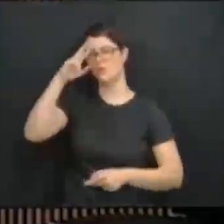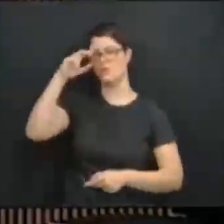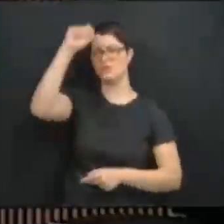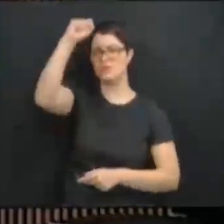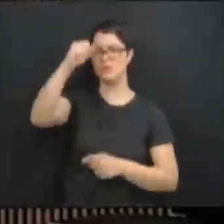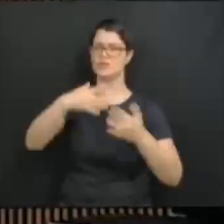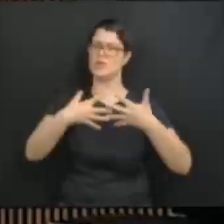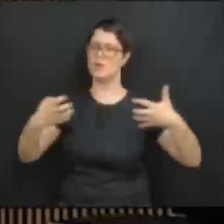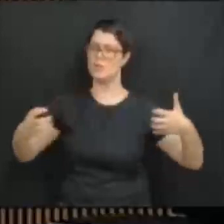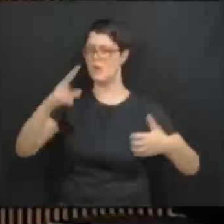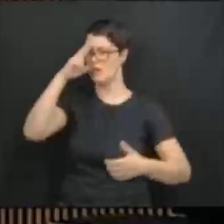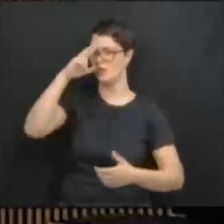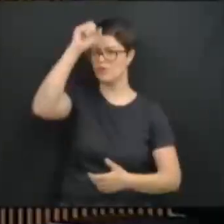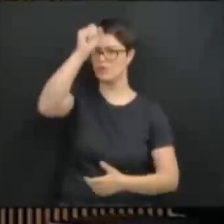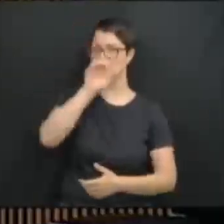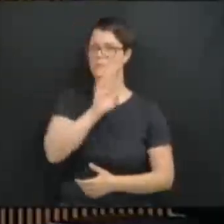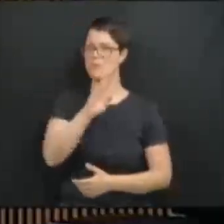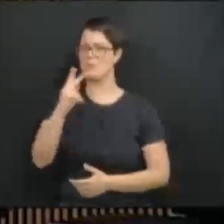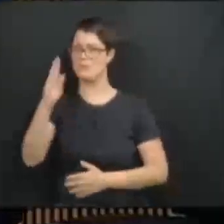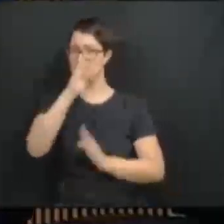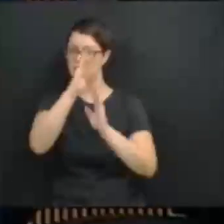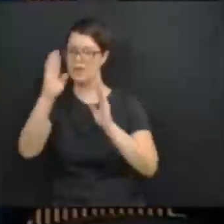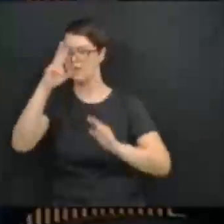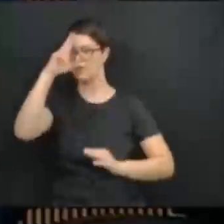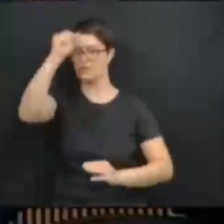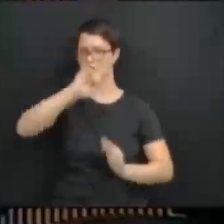Biblioteca Pública, viva o Colégio Estadual do Paraná.